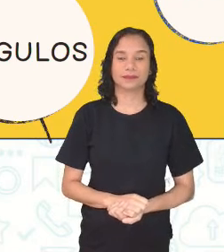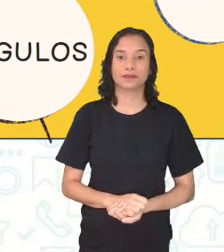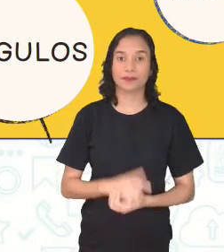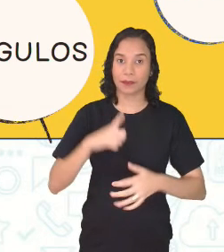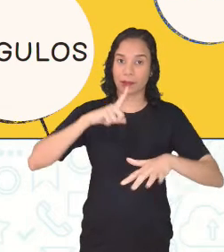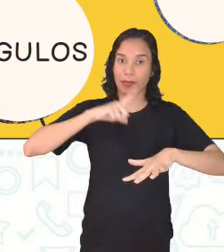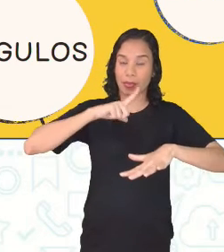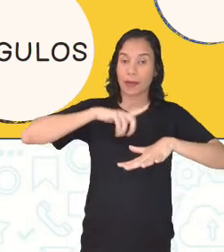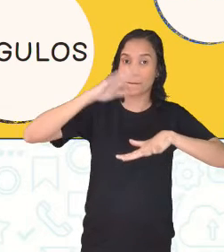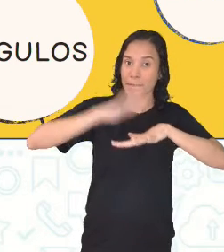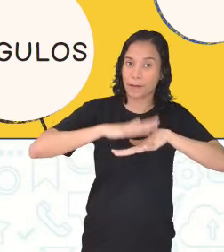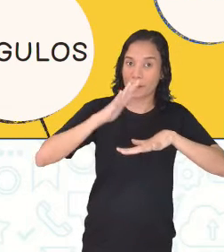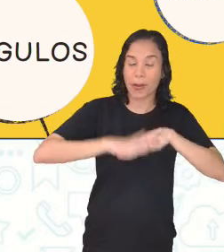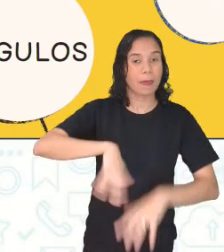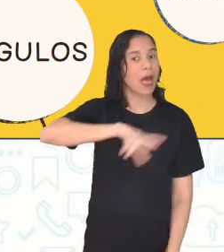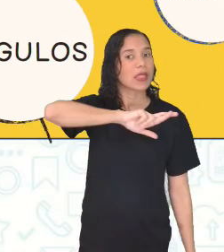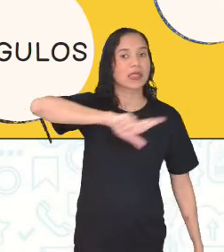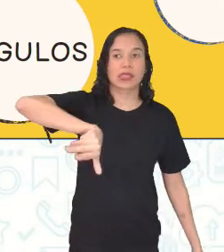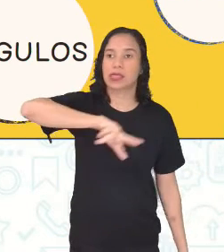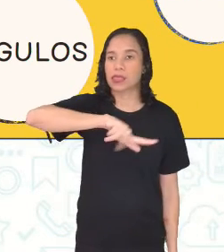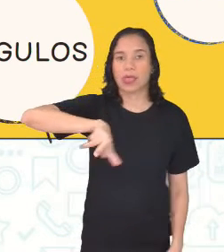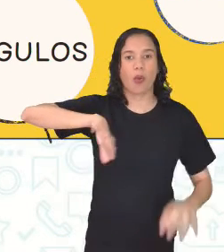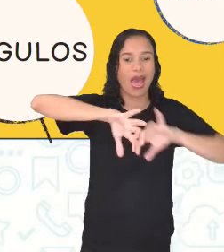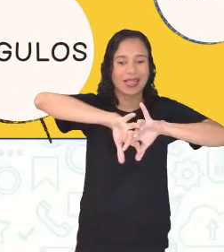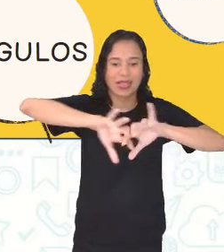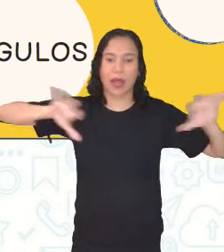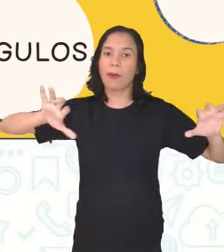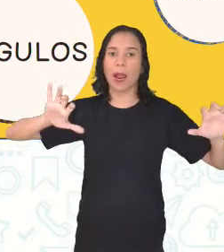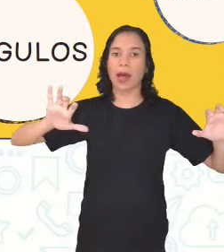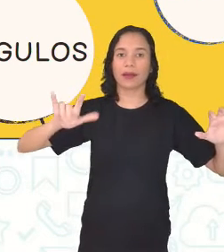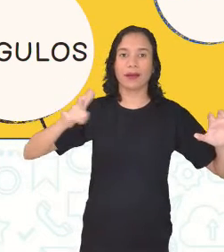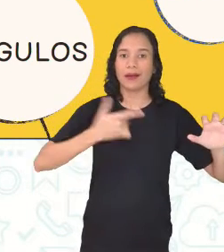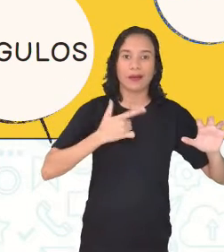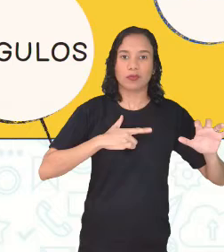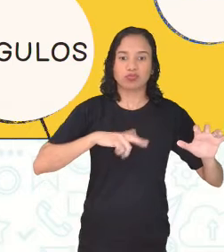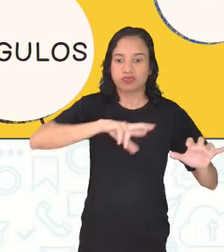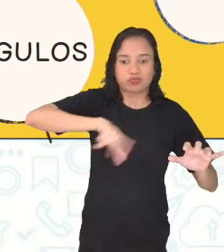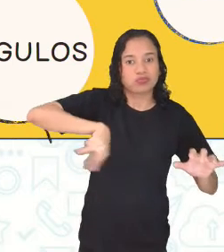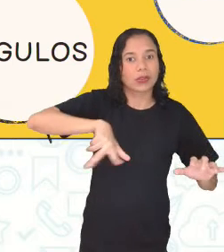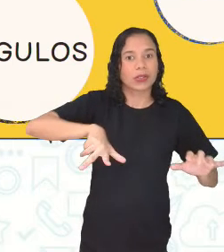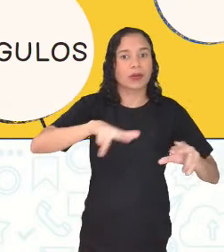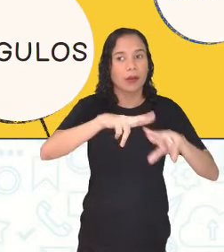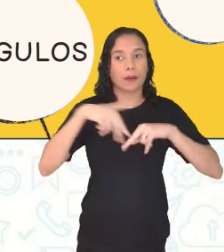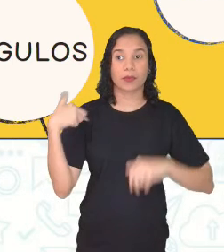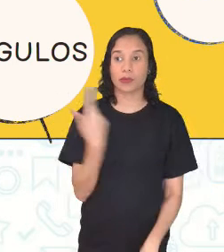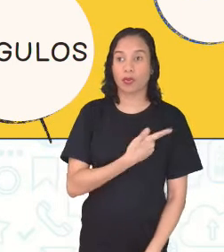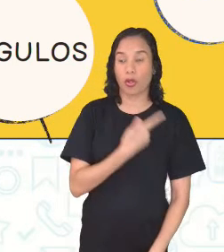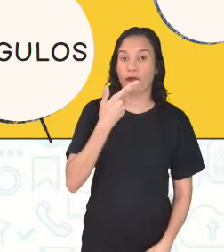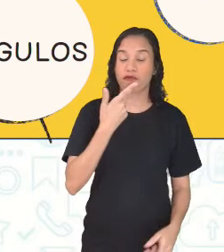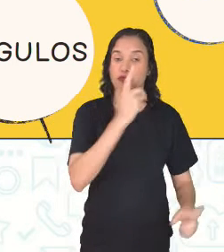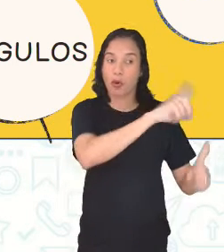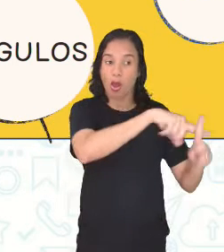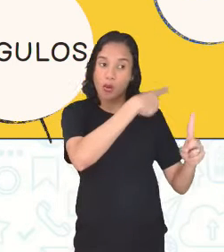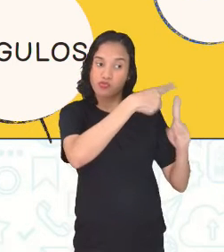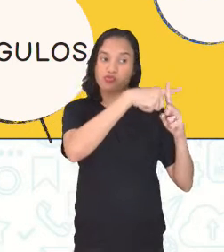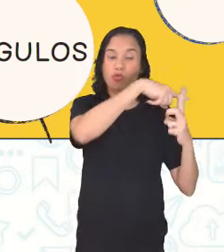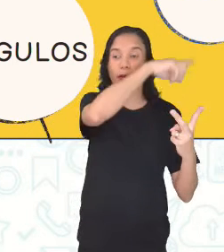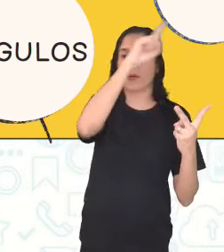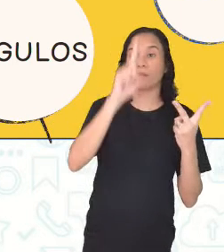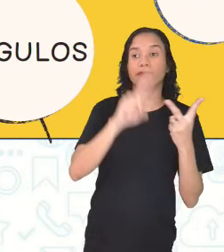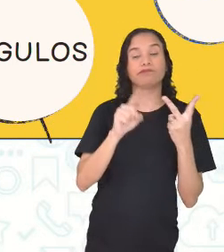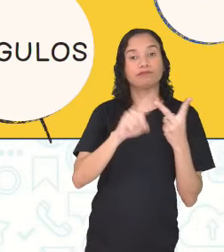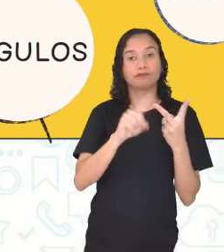A matemática, ela não é desconectada. Não tem caixinha. Então, gente trabalhou soma, trabalhou